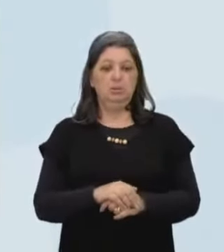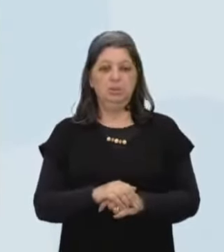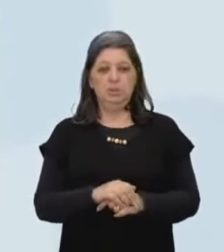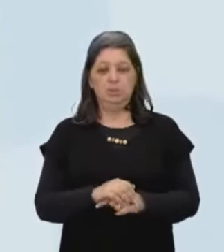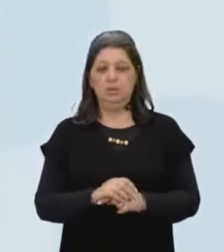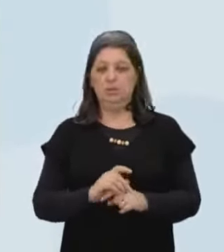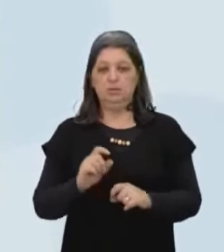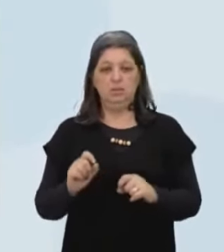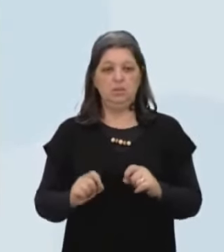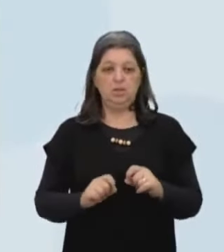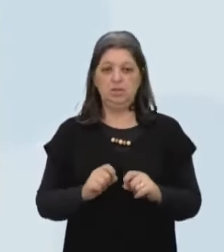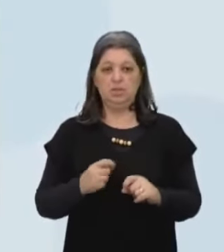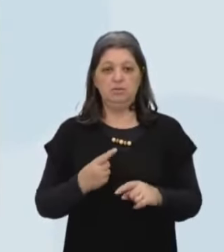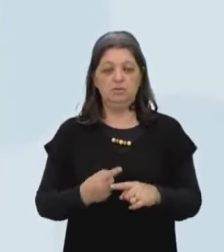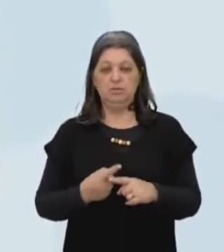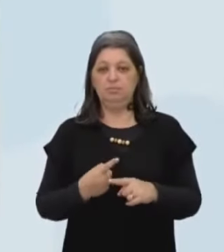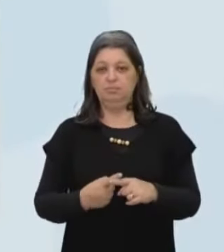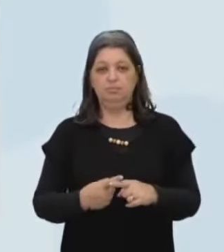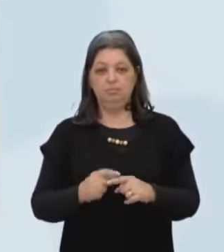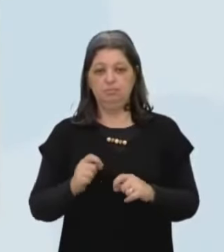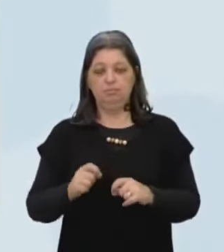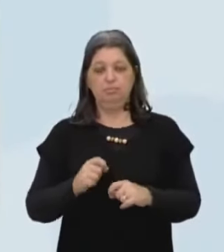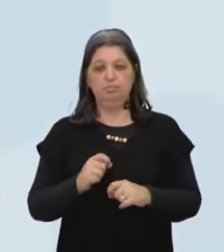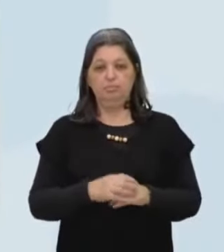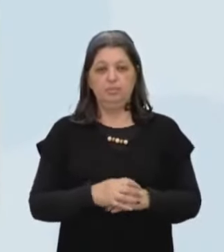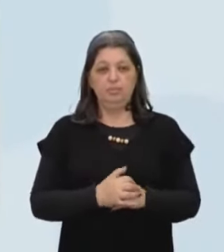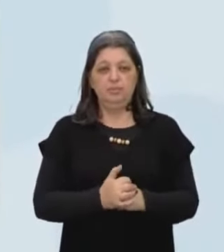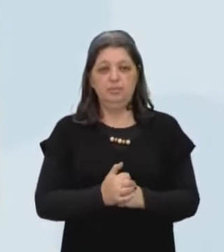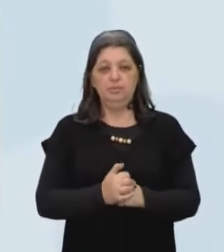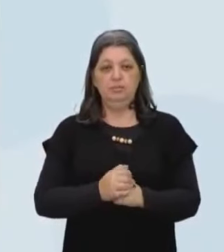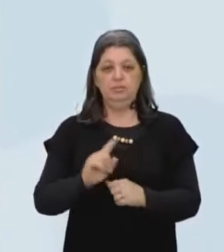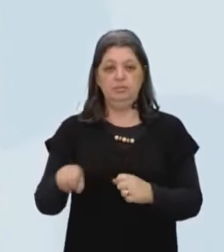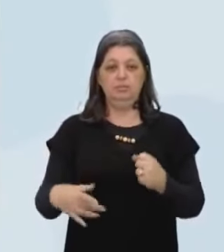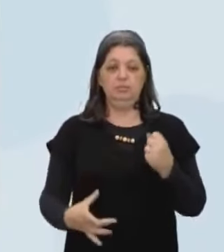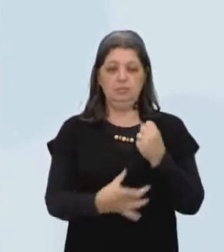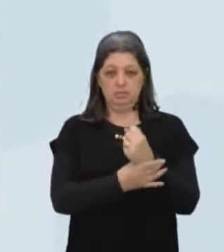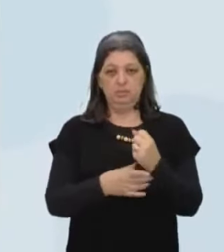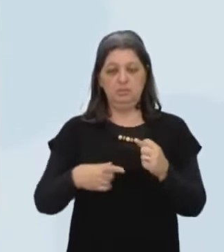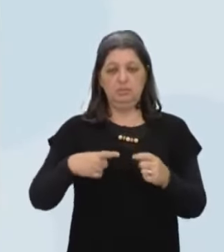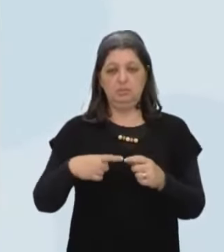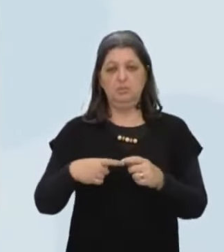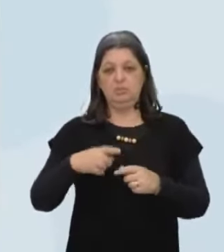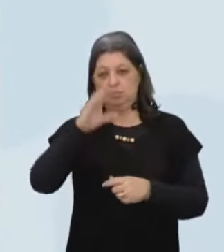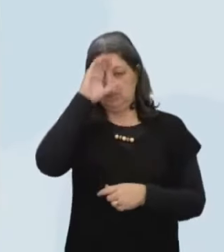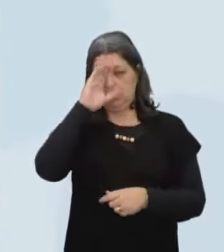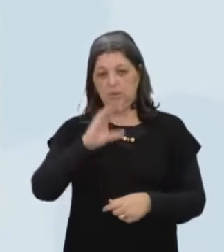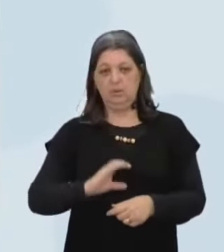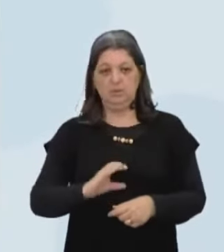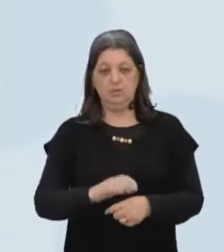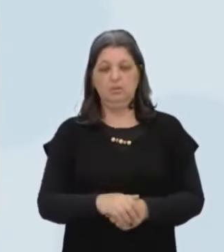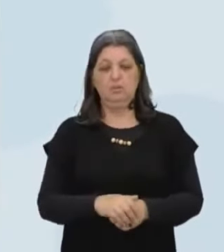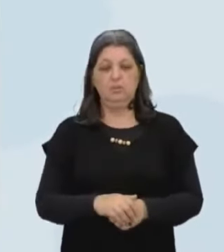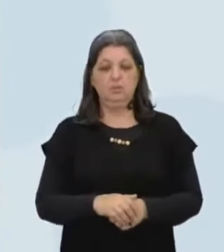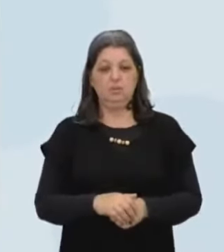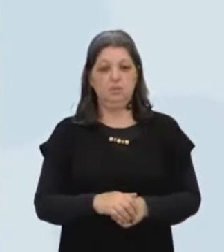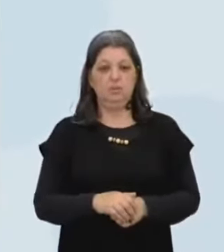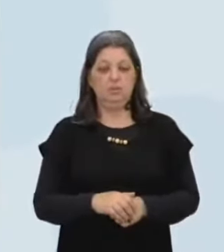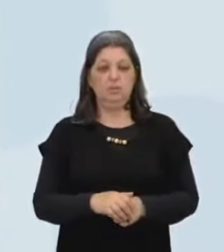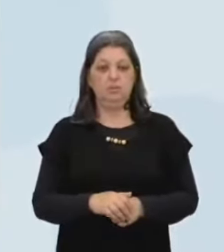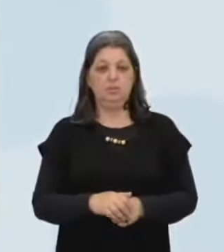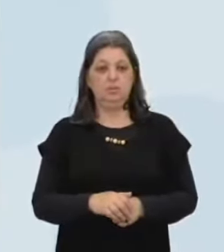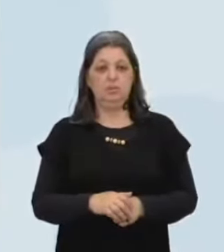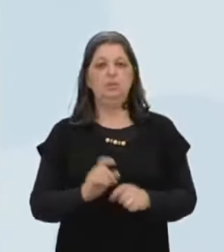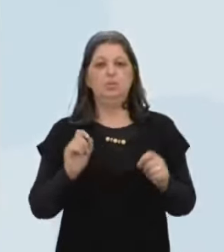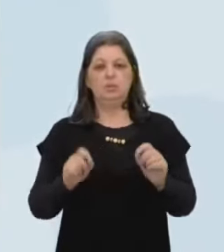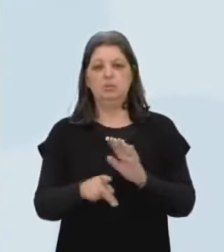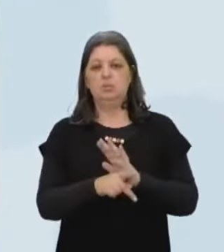ambiente democrático É um ambiente Onde se garanta Os direitos civis Ah, prof Eu não lembro O são direitos